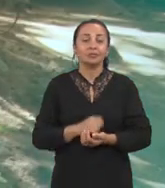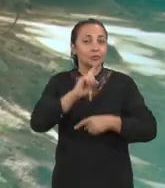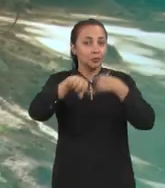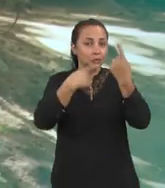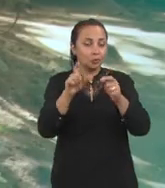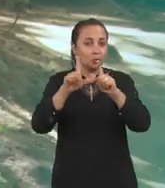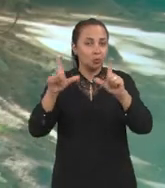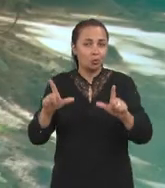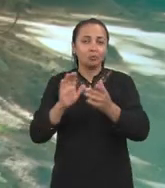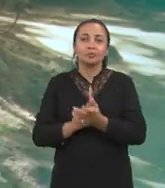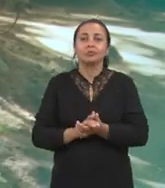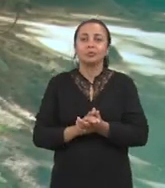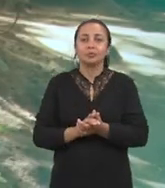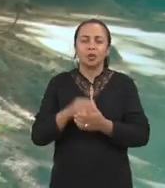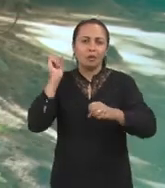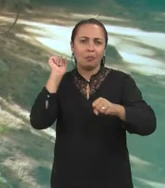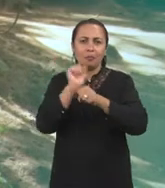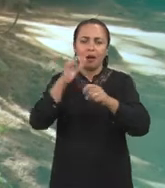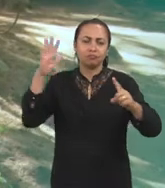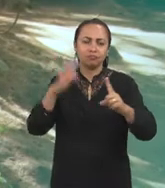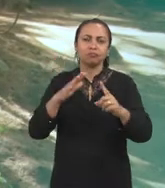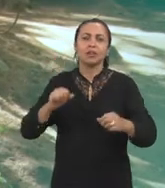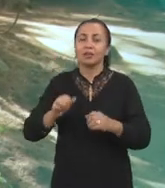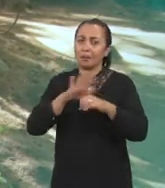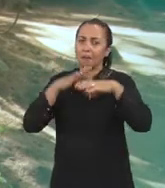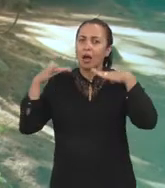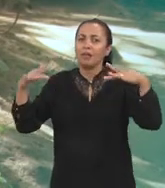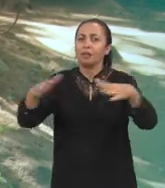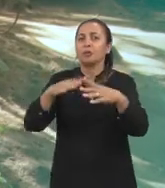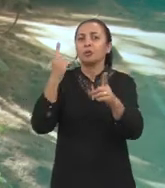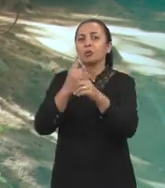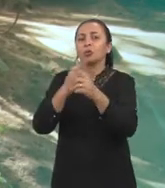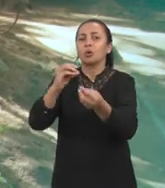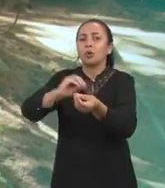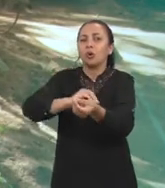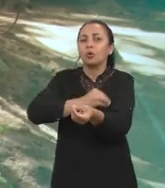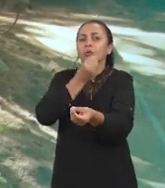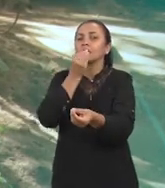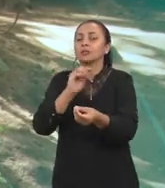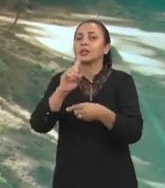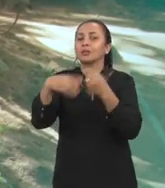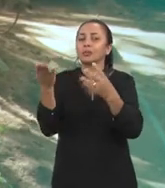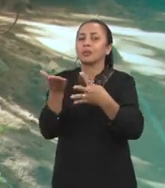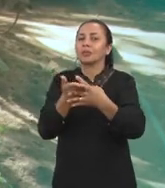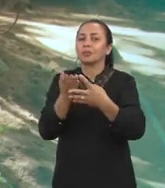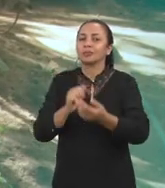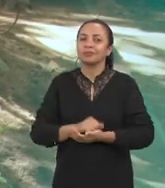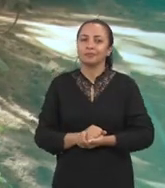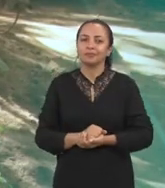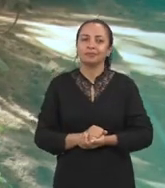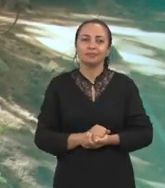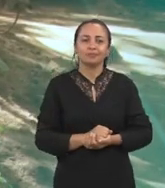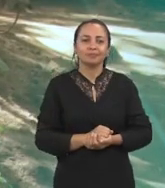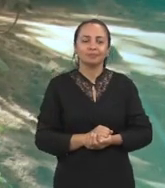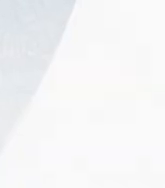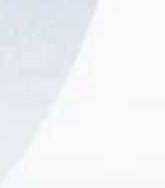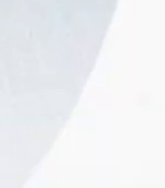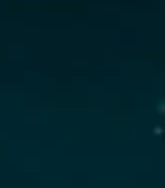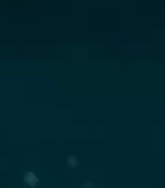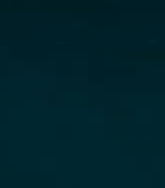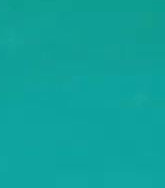E no próximo bloco, os impactos da pandemia na identificação de casos de rancenias no Brasil. É depois do intervalo.